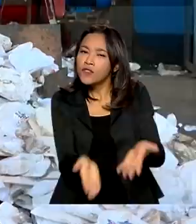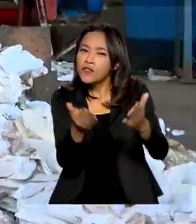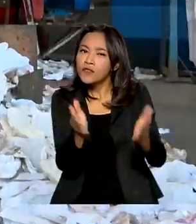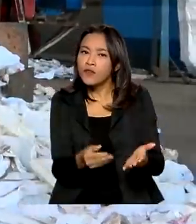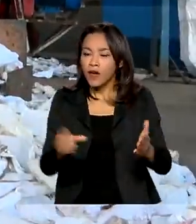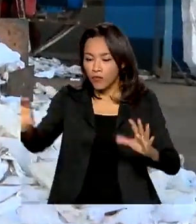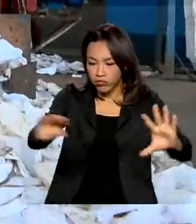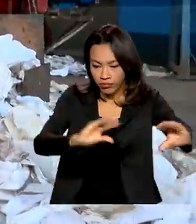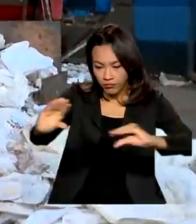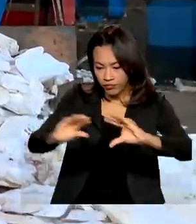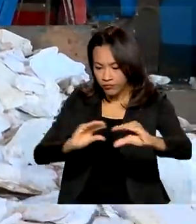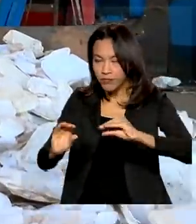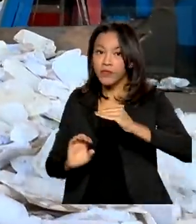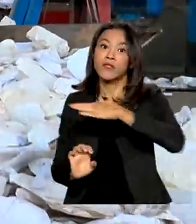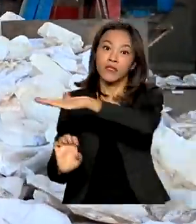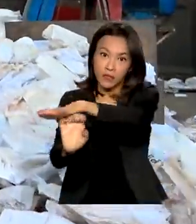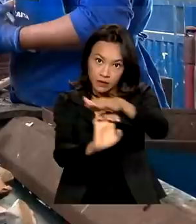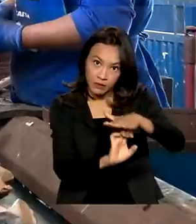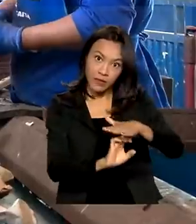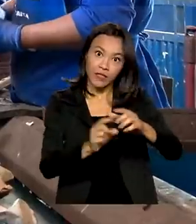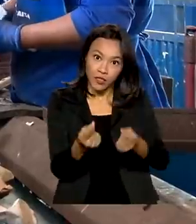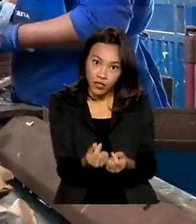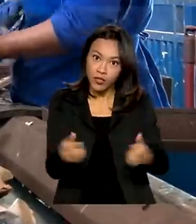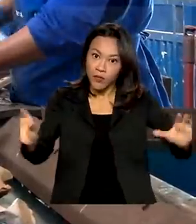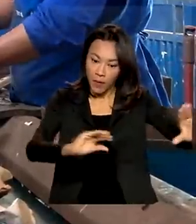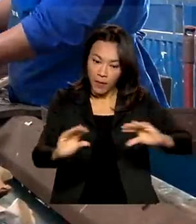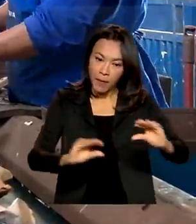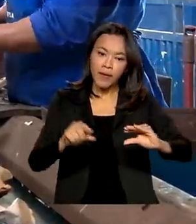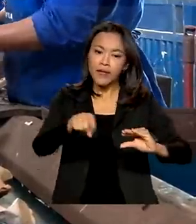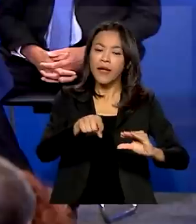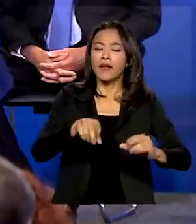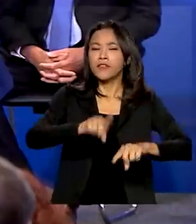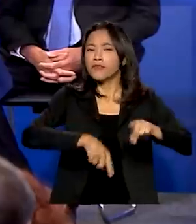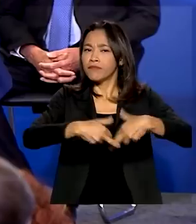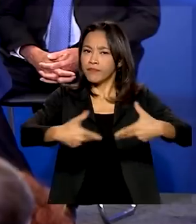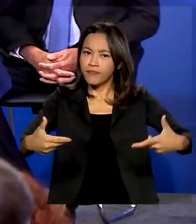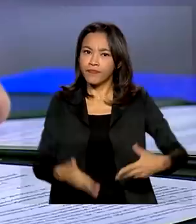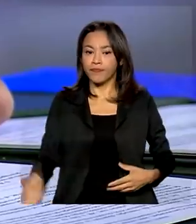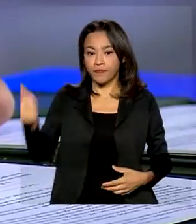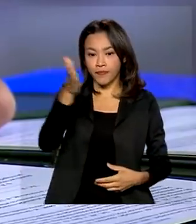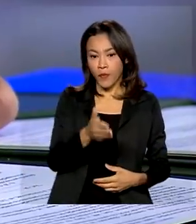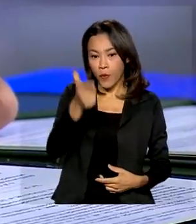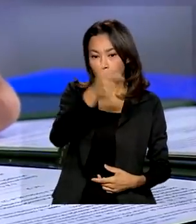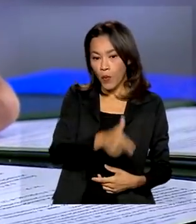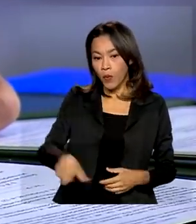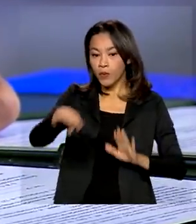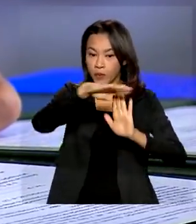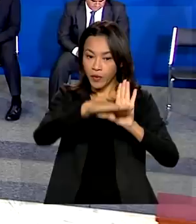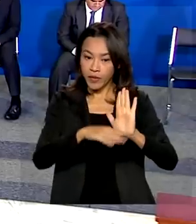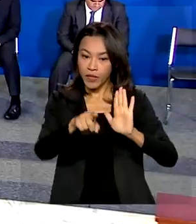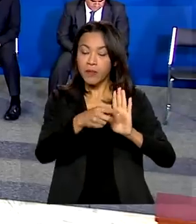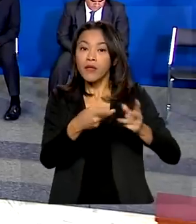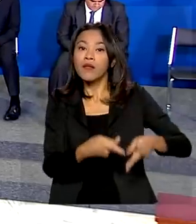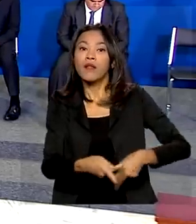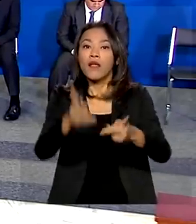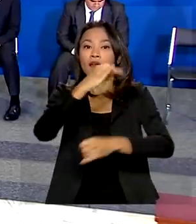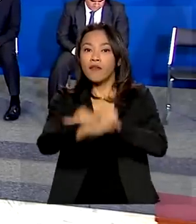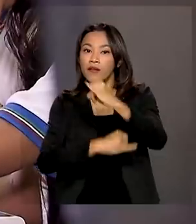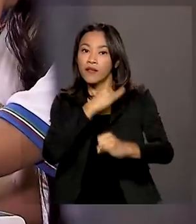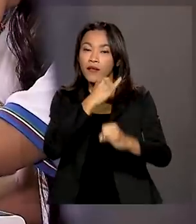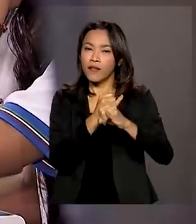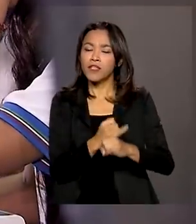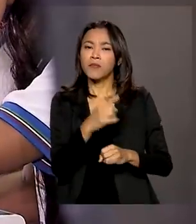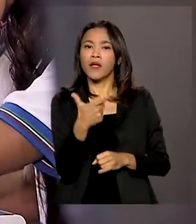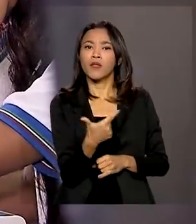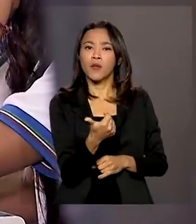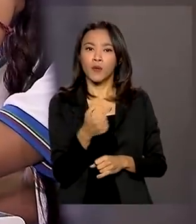privados na reciclagem de produtos e embalagens. Programa Wi-Fi Brasil vai levar internet para mais 12 mil